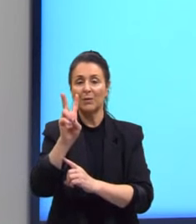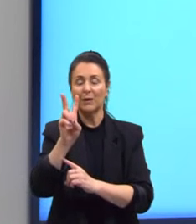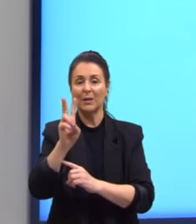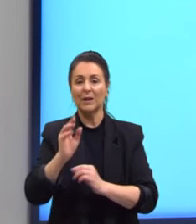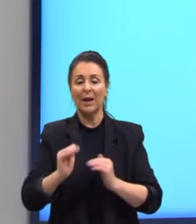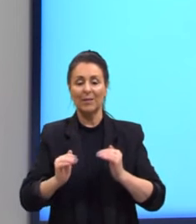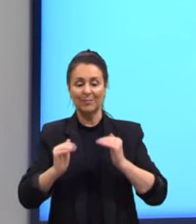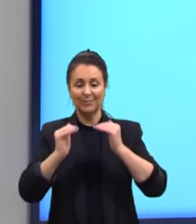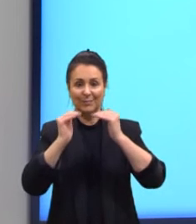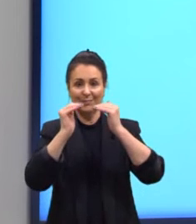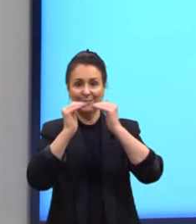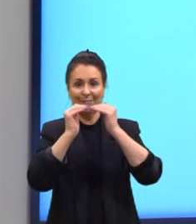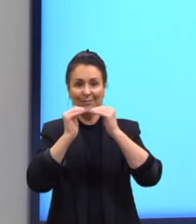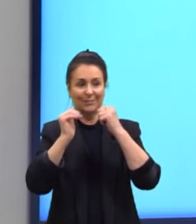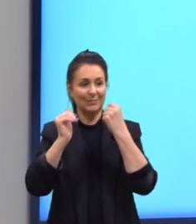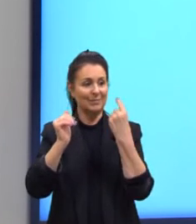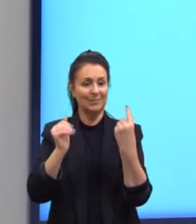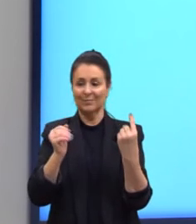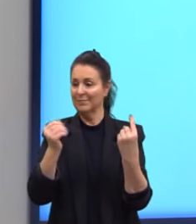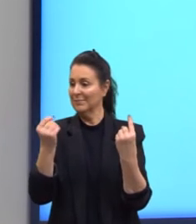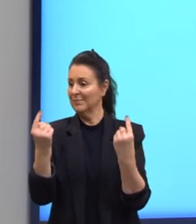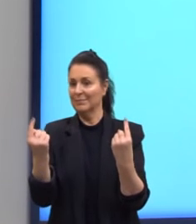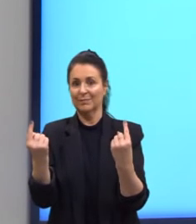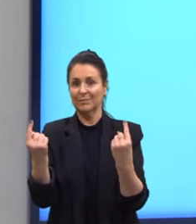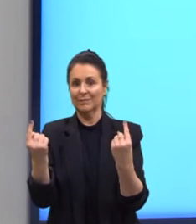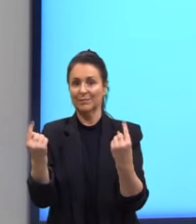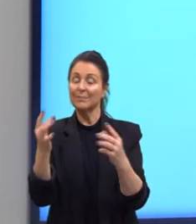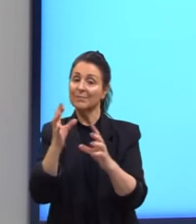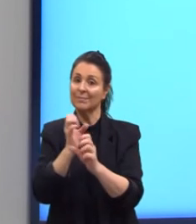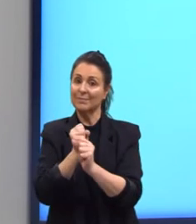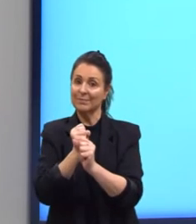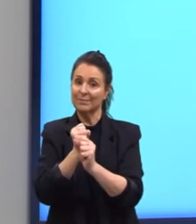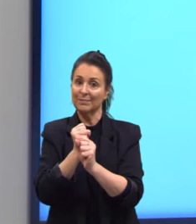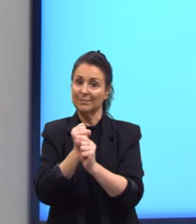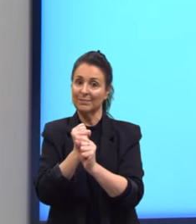equidistante aos extremos a partir desta soma.